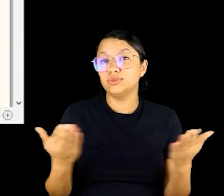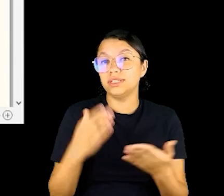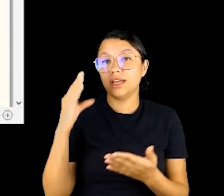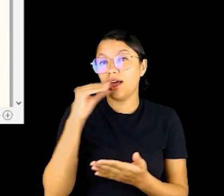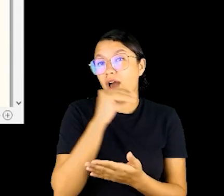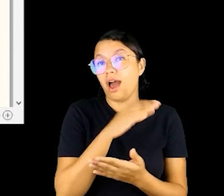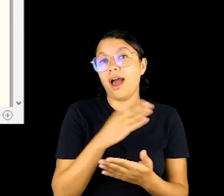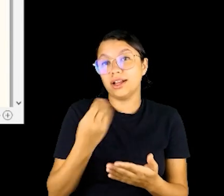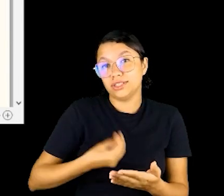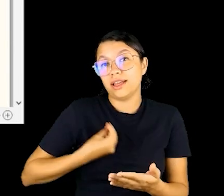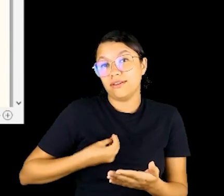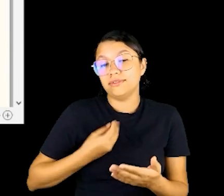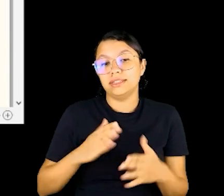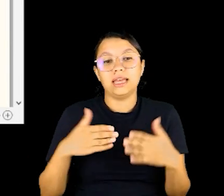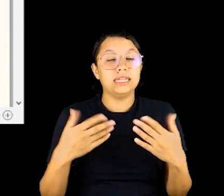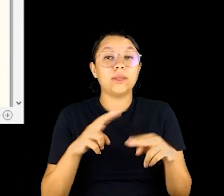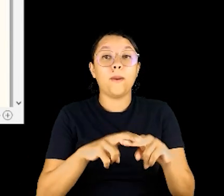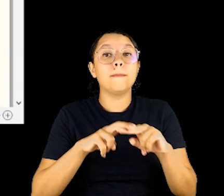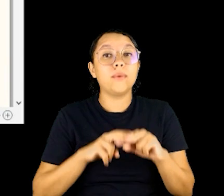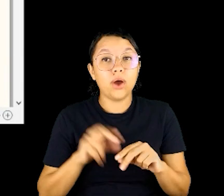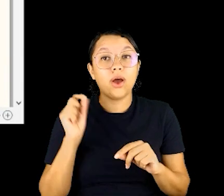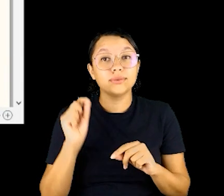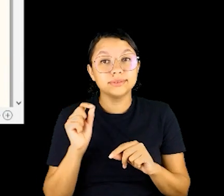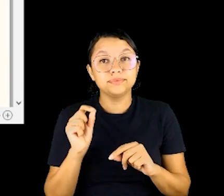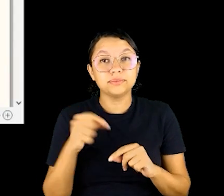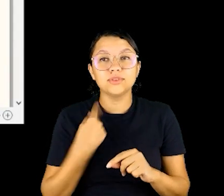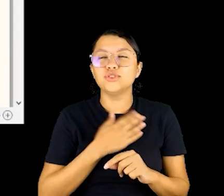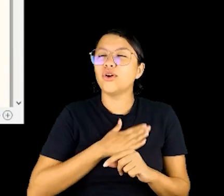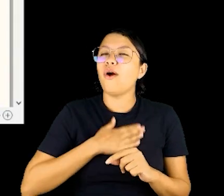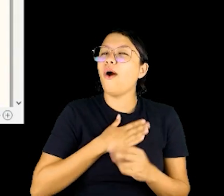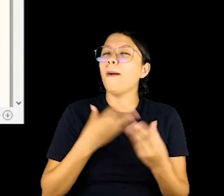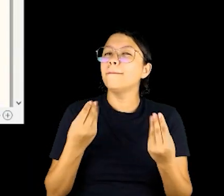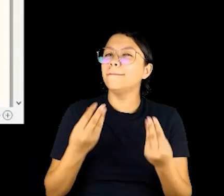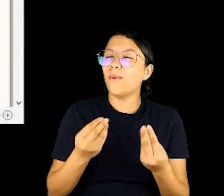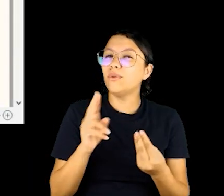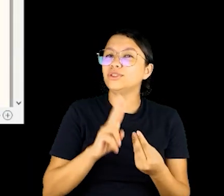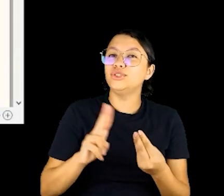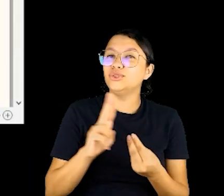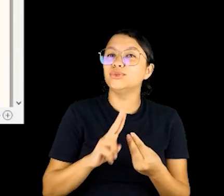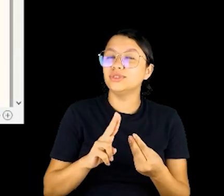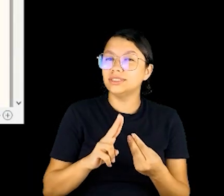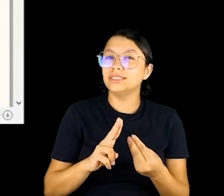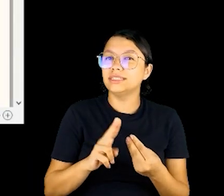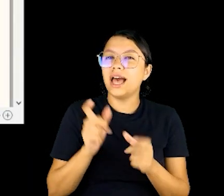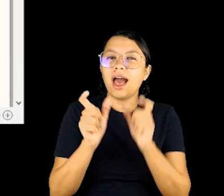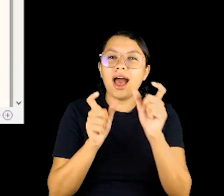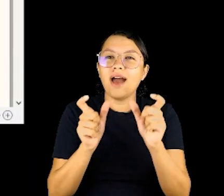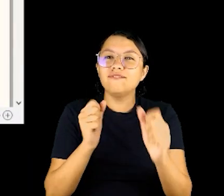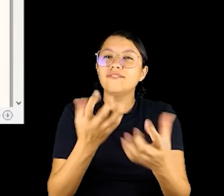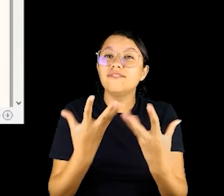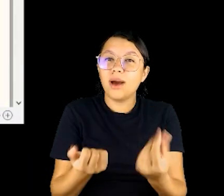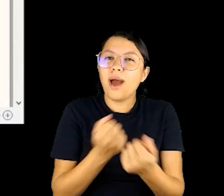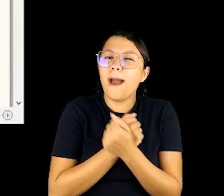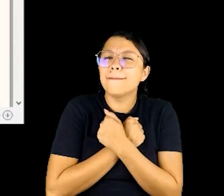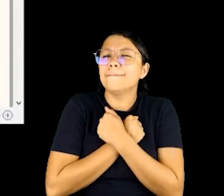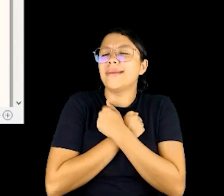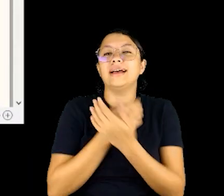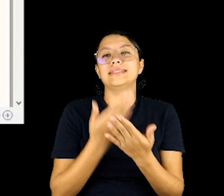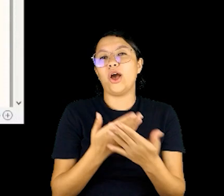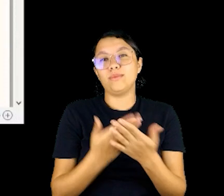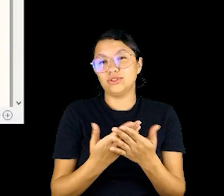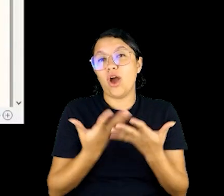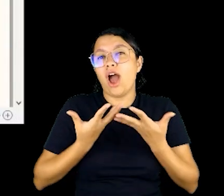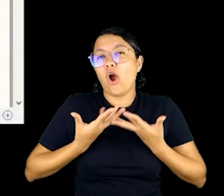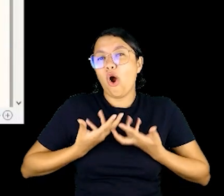de consequências na vida desses adolescentes. Então, por isso que a gente gosta muito de utilizar essa expressão vamos abraçar uma escola,